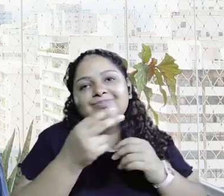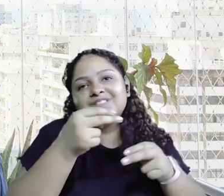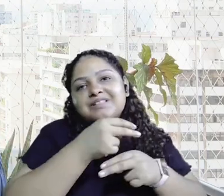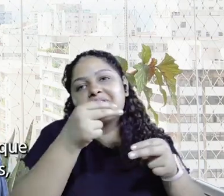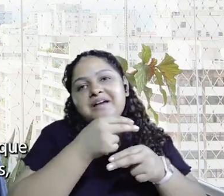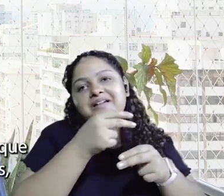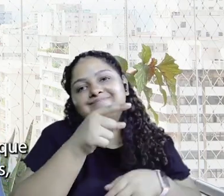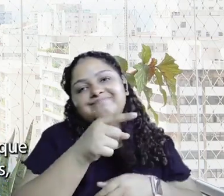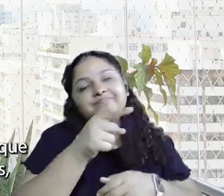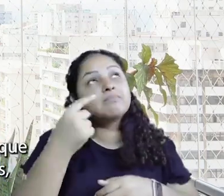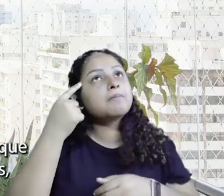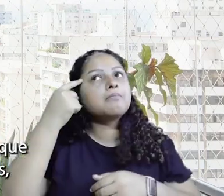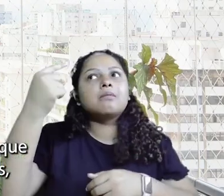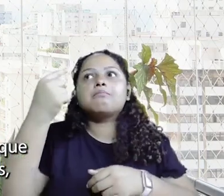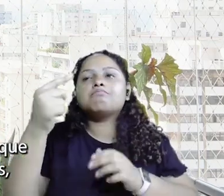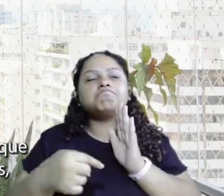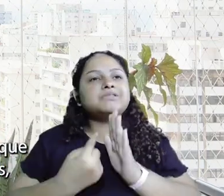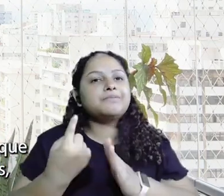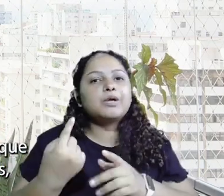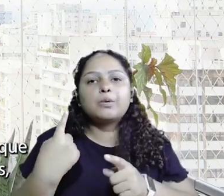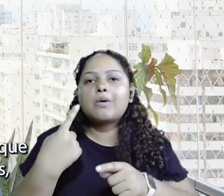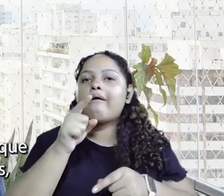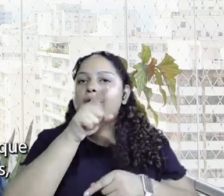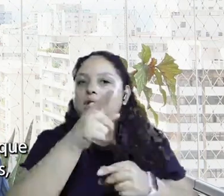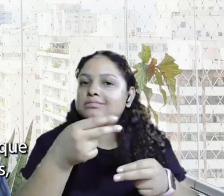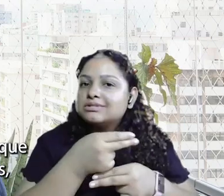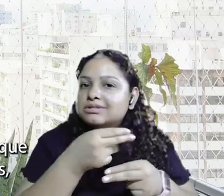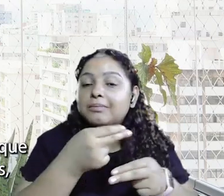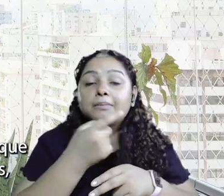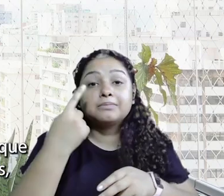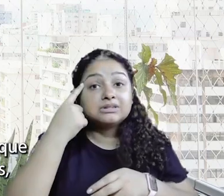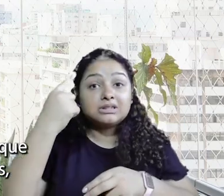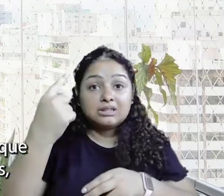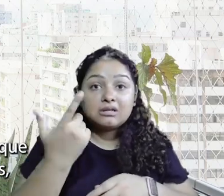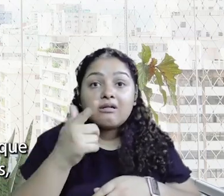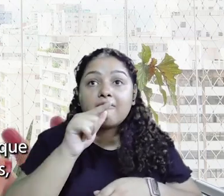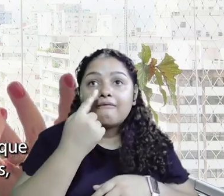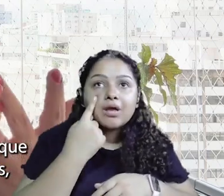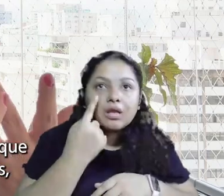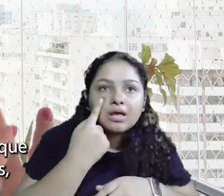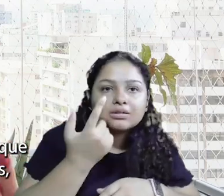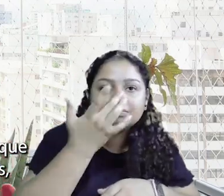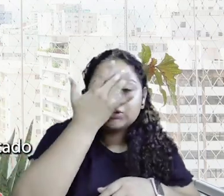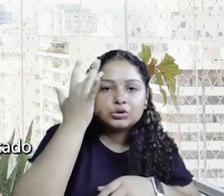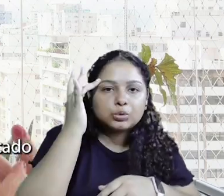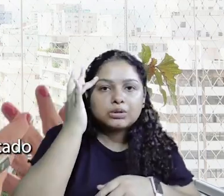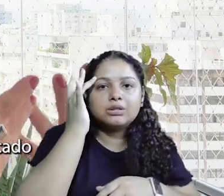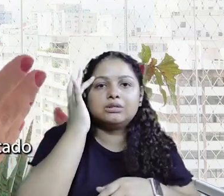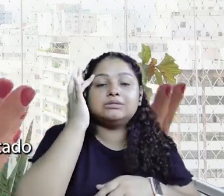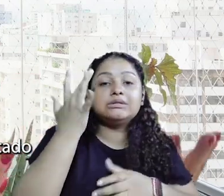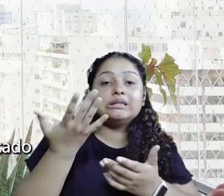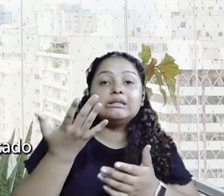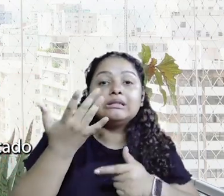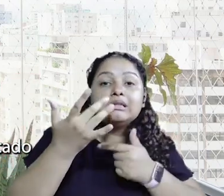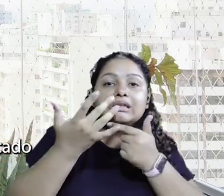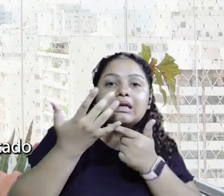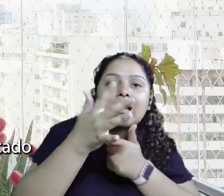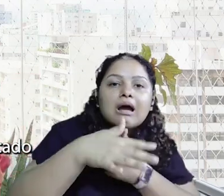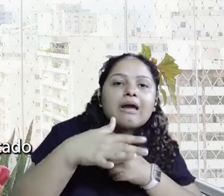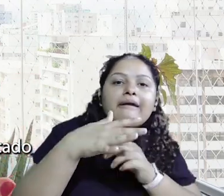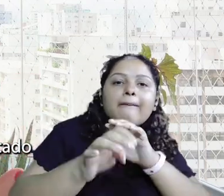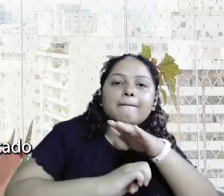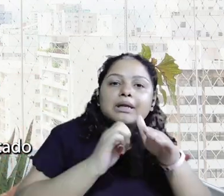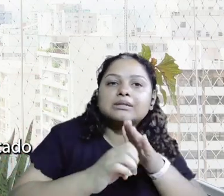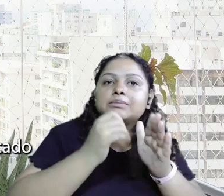Sebrae. Foi o primeiro lugar que eu pensei, porque a minha ideia era pegar os executivos, as pessoas que estavam saindo do